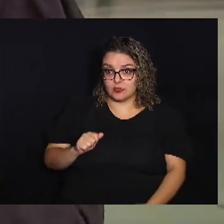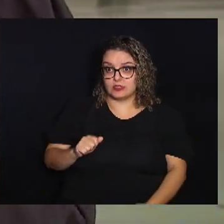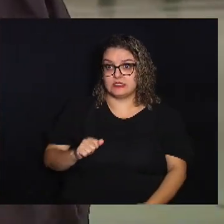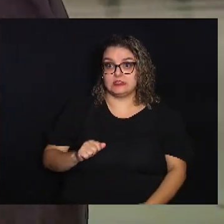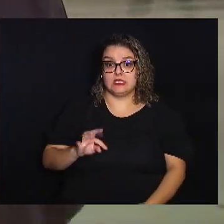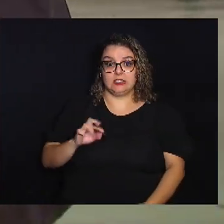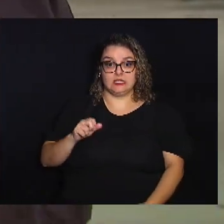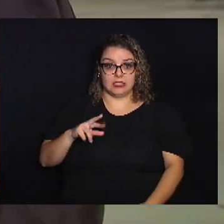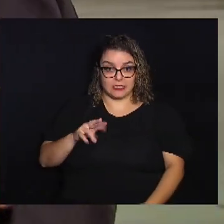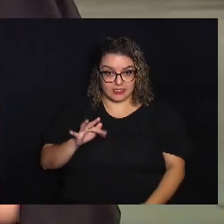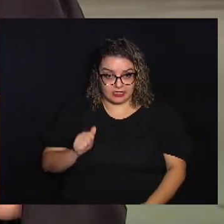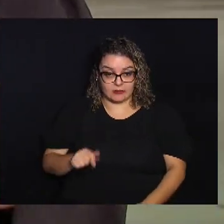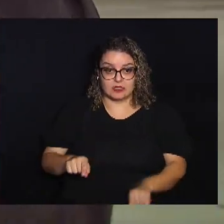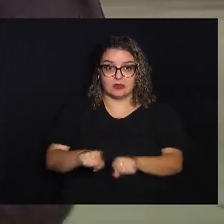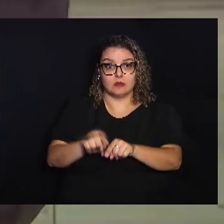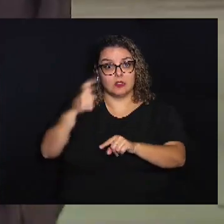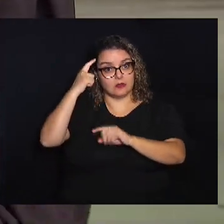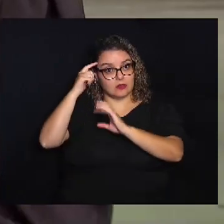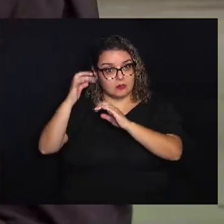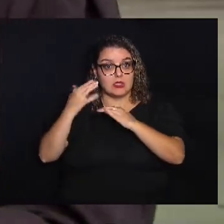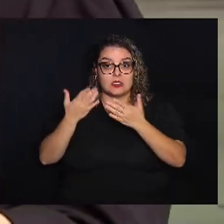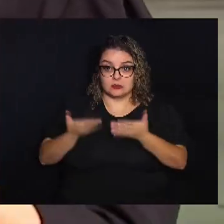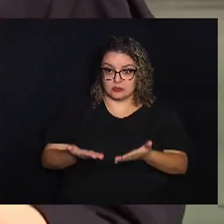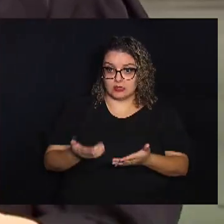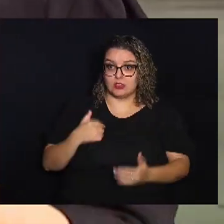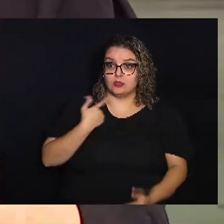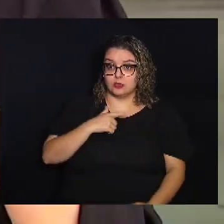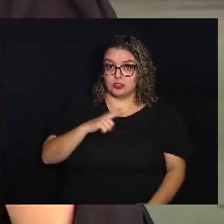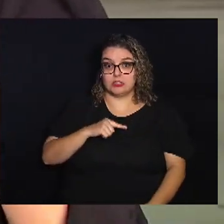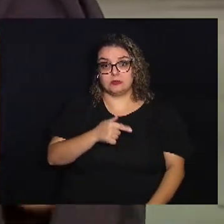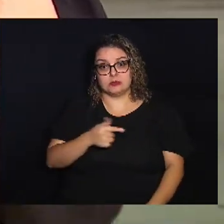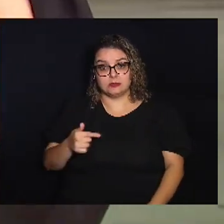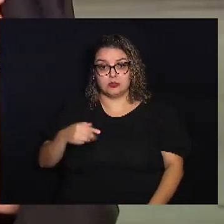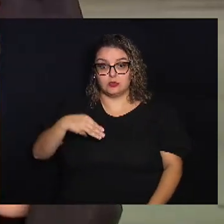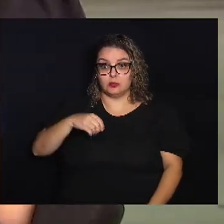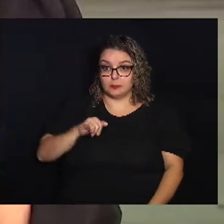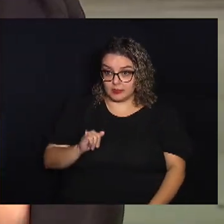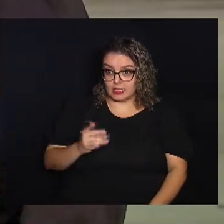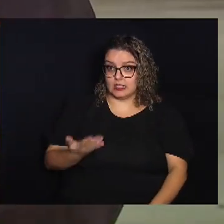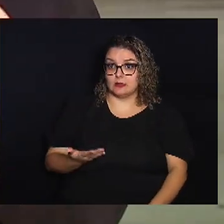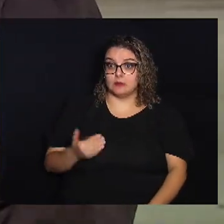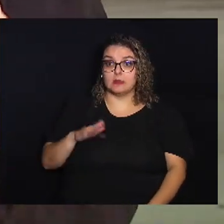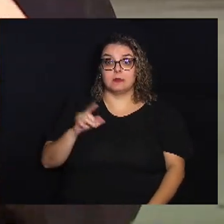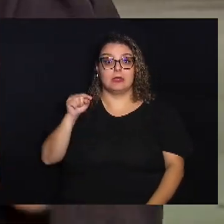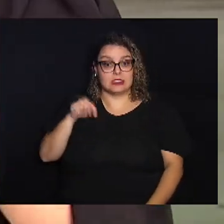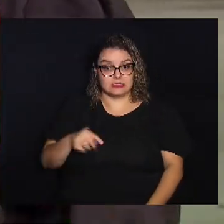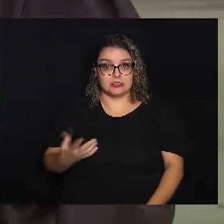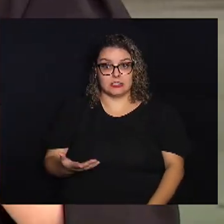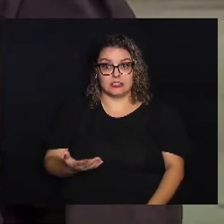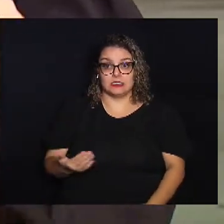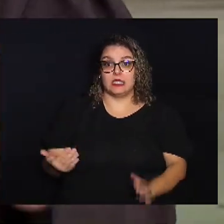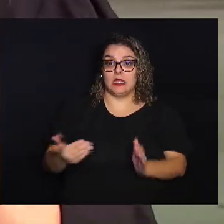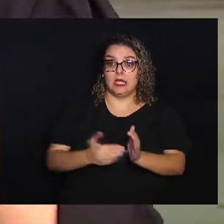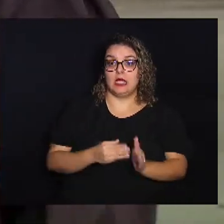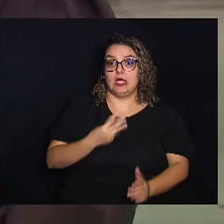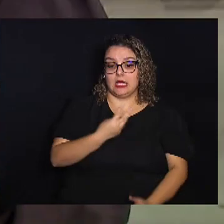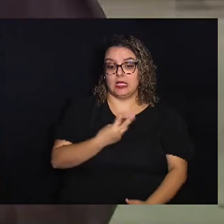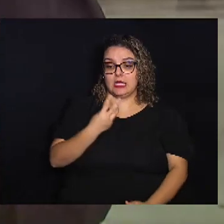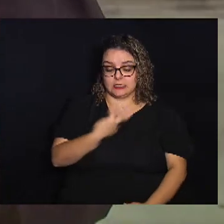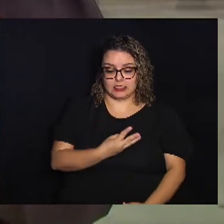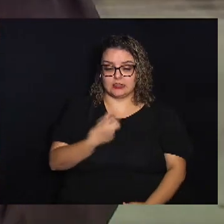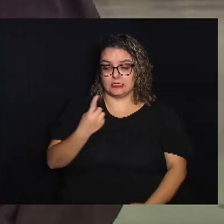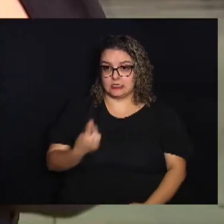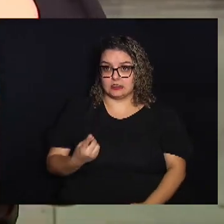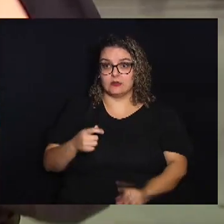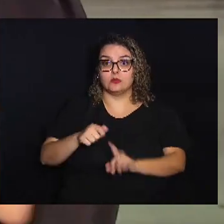foi pensado nesse sentido nós estamos na semana do MEI, mas para além dele, até 31 de maio